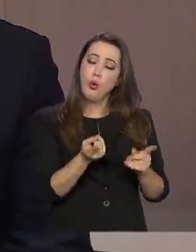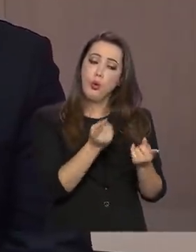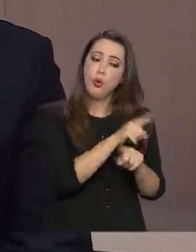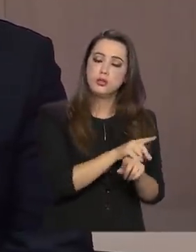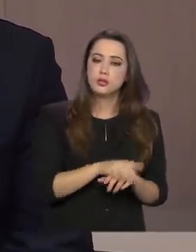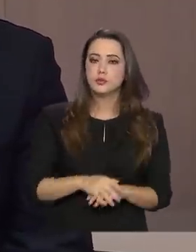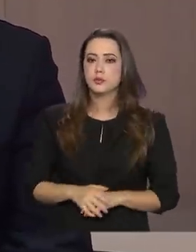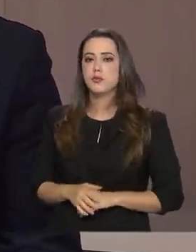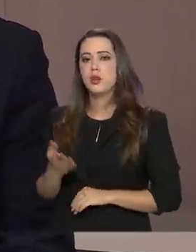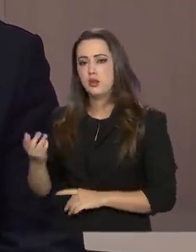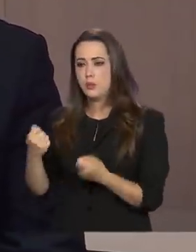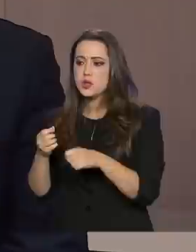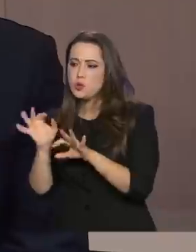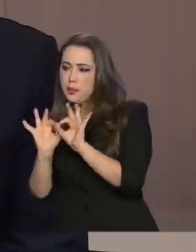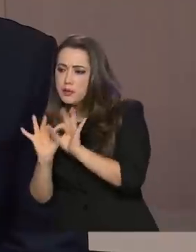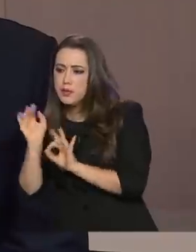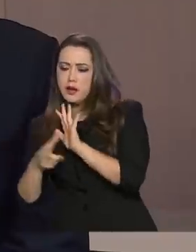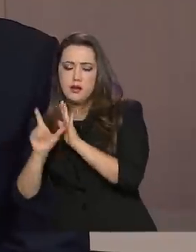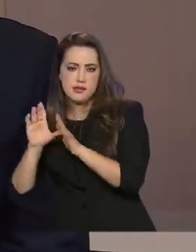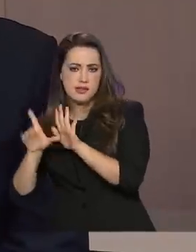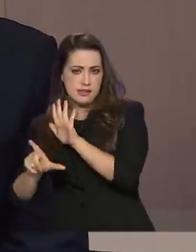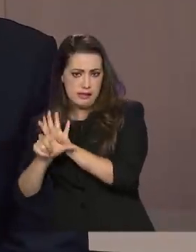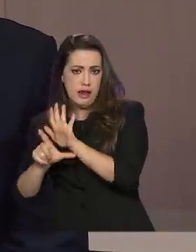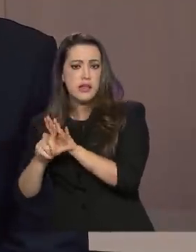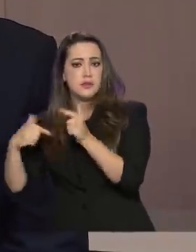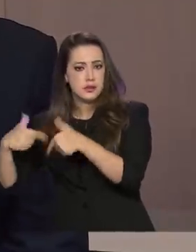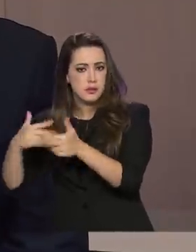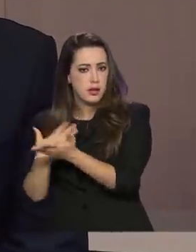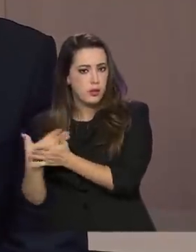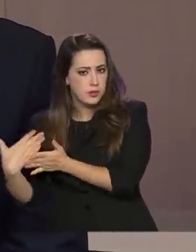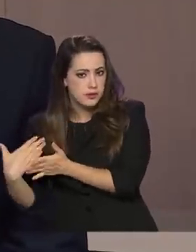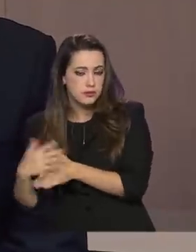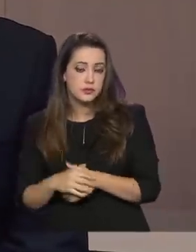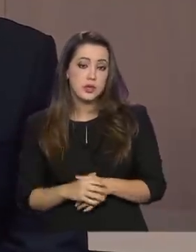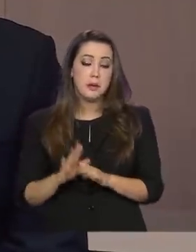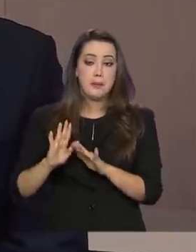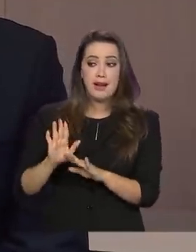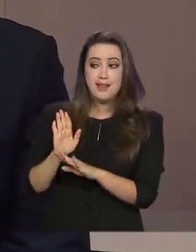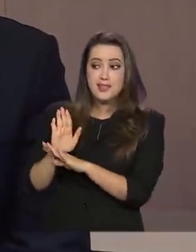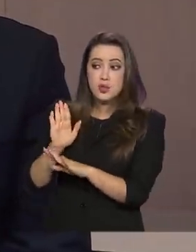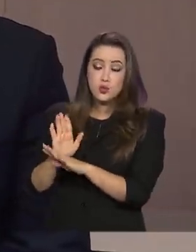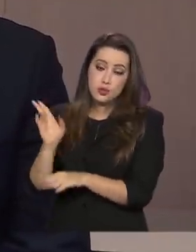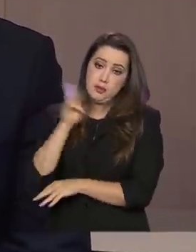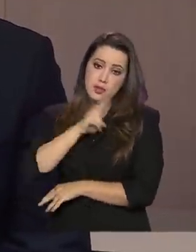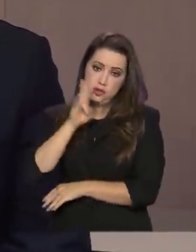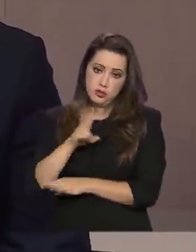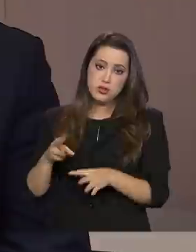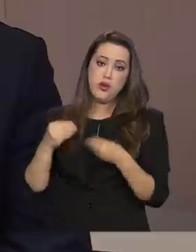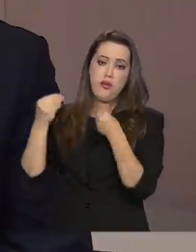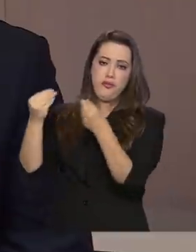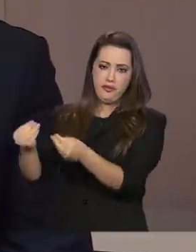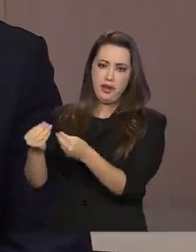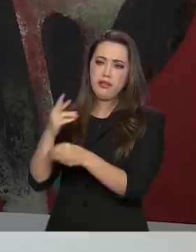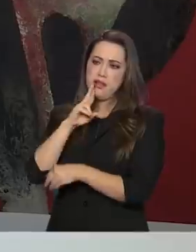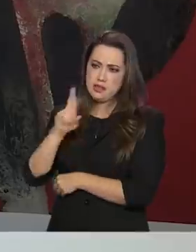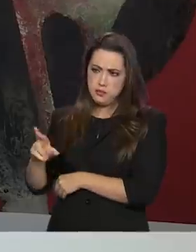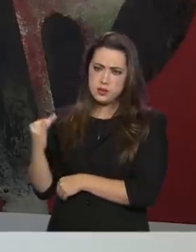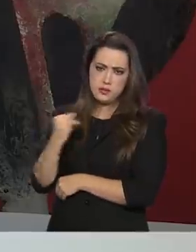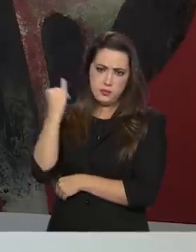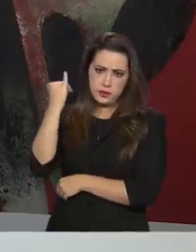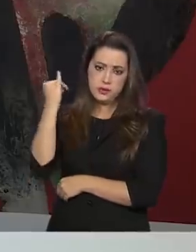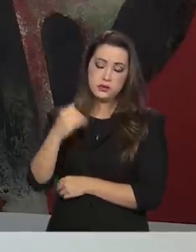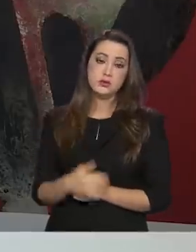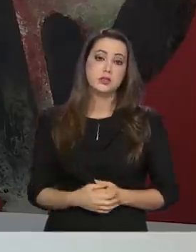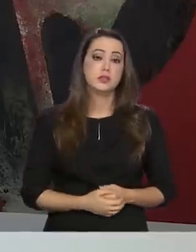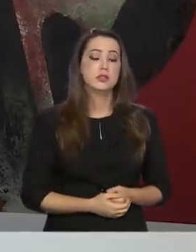permitir que o governo começasse a atuar. Agora, o auxílio emergencial, por si só, ele já traz resultados, não é isso? Traz, traz